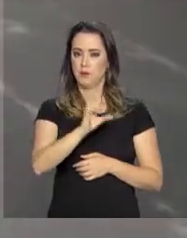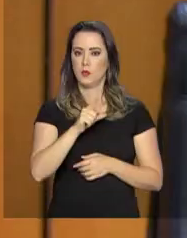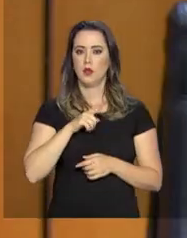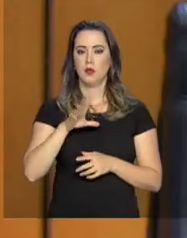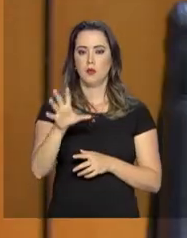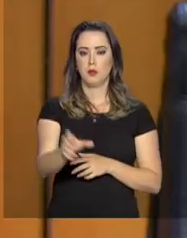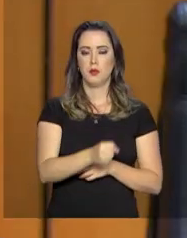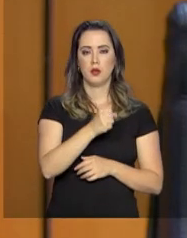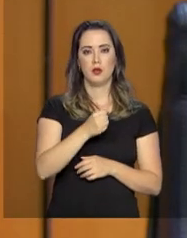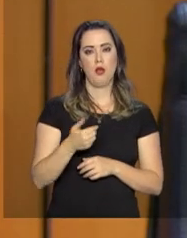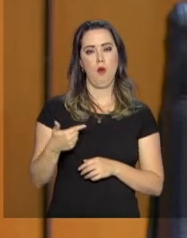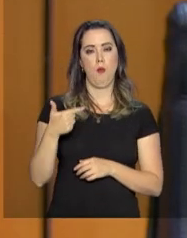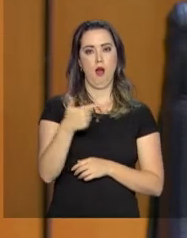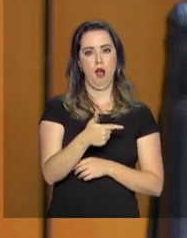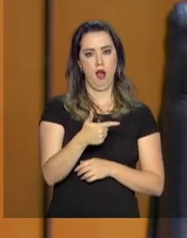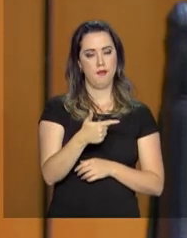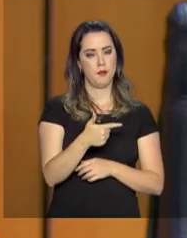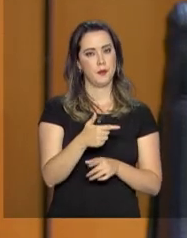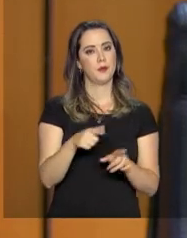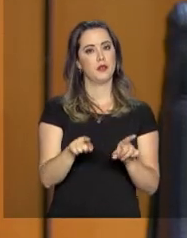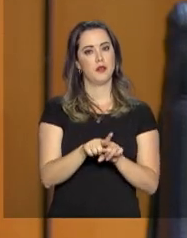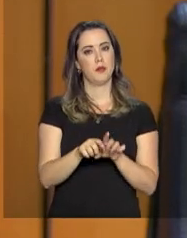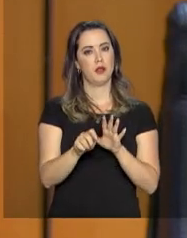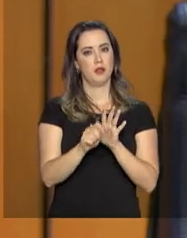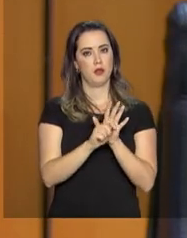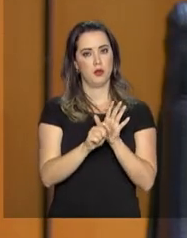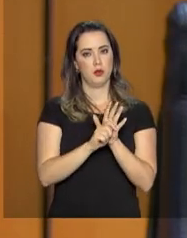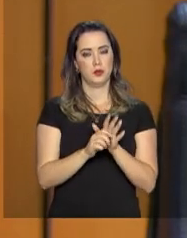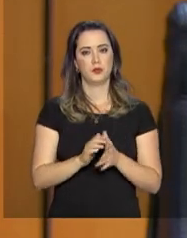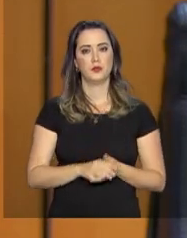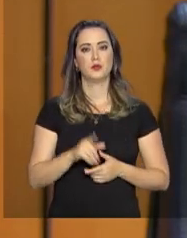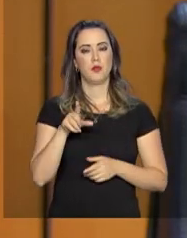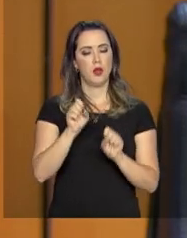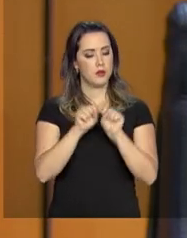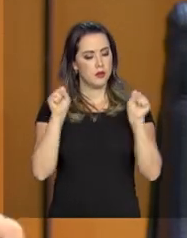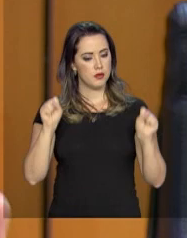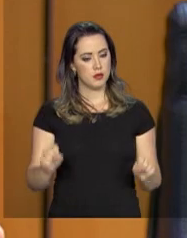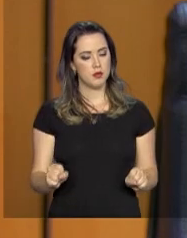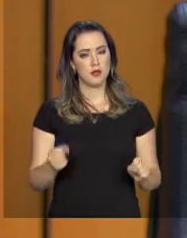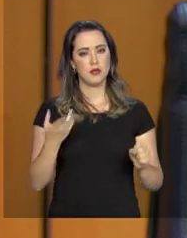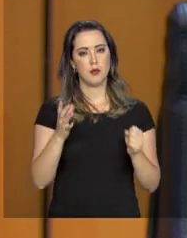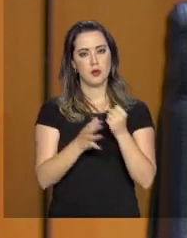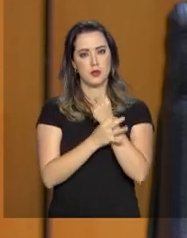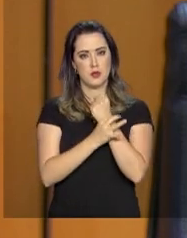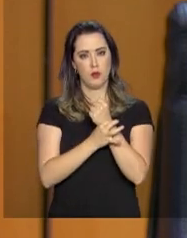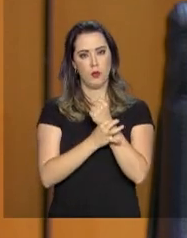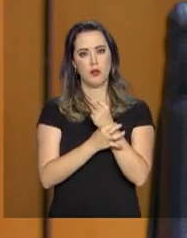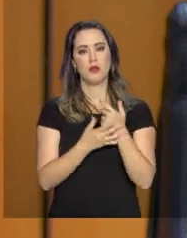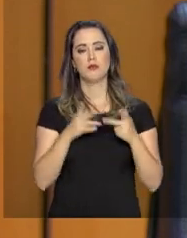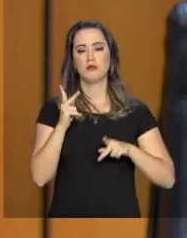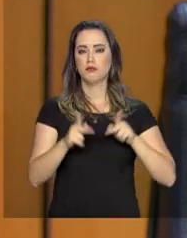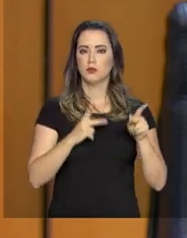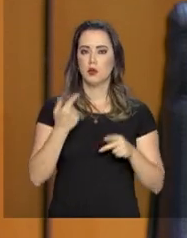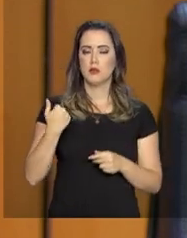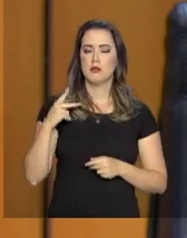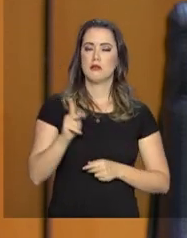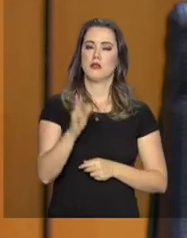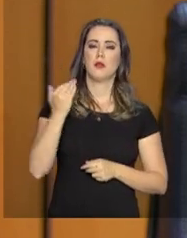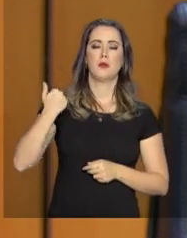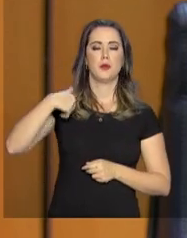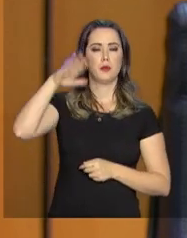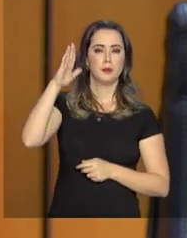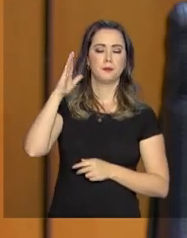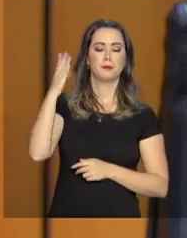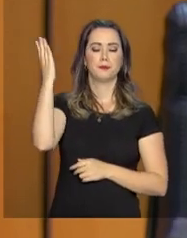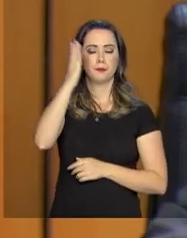drogas. Isto é, na prática, o Sistema Único de Segurança Pública. E nós vamos ter cada vez mais operações nacionais e, sobretudo,